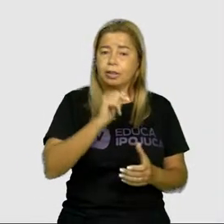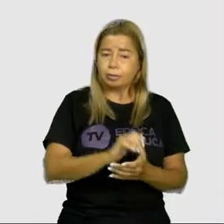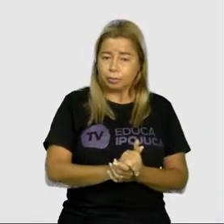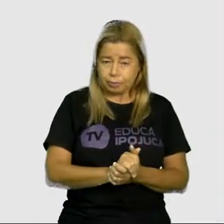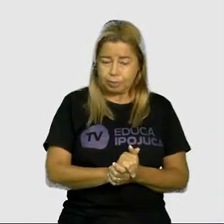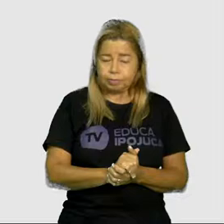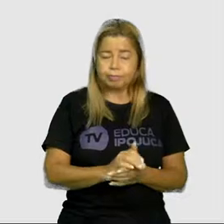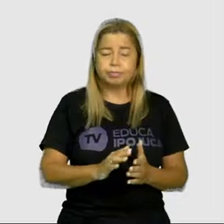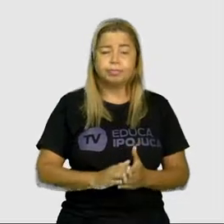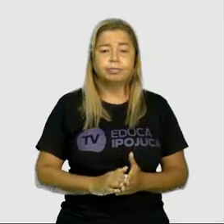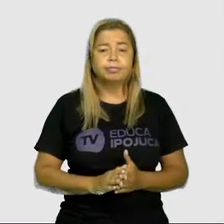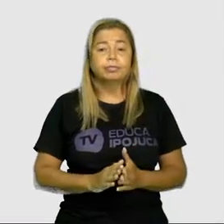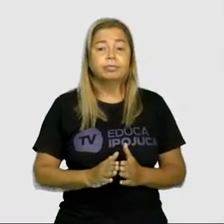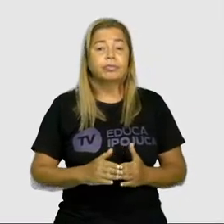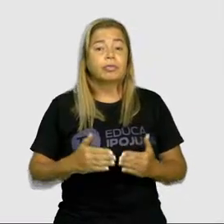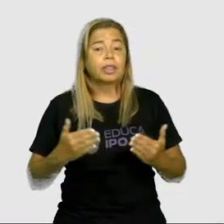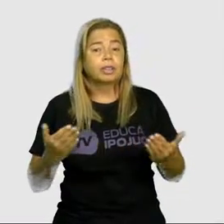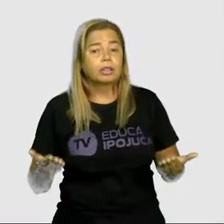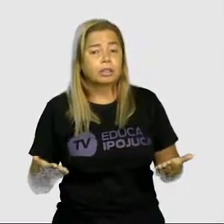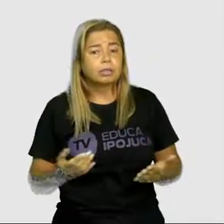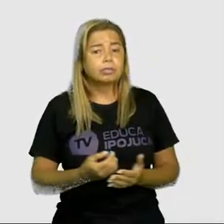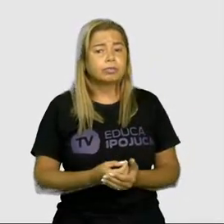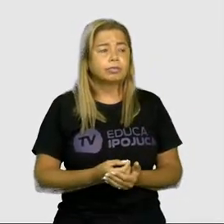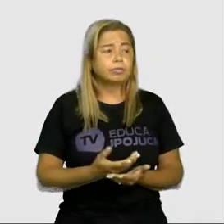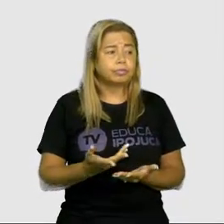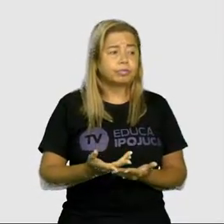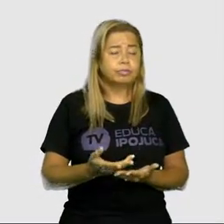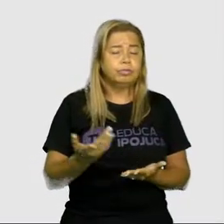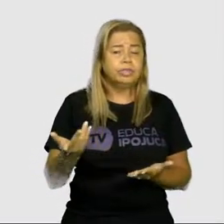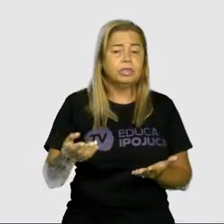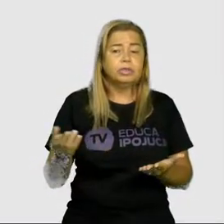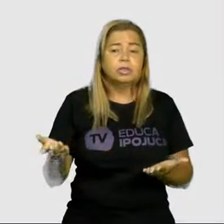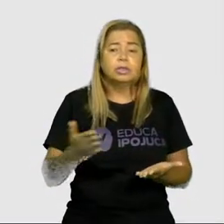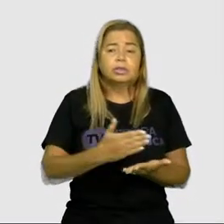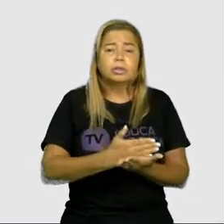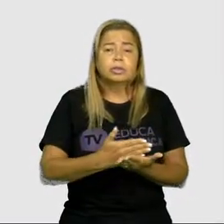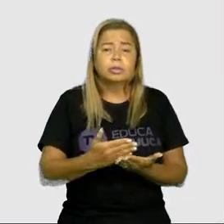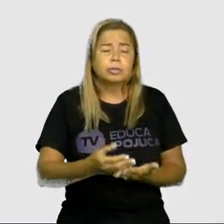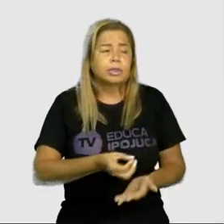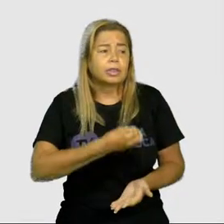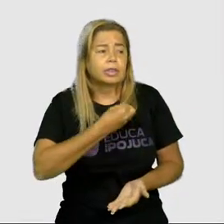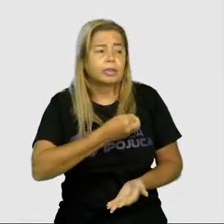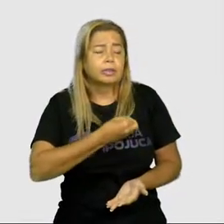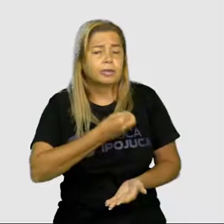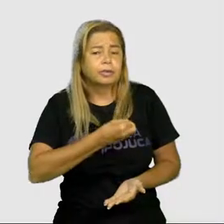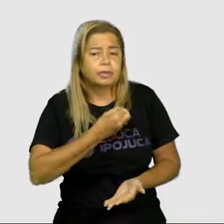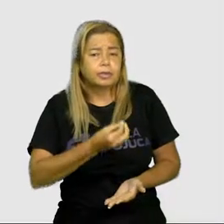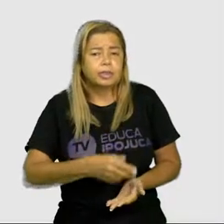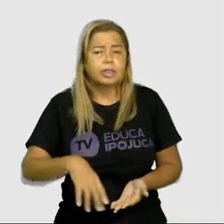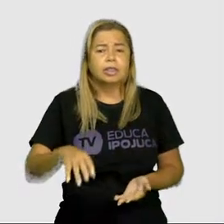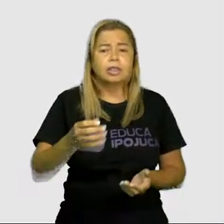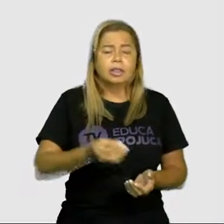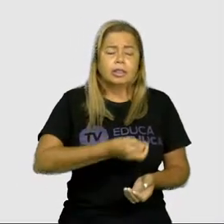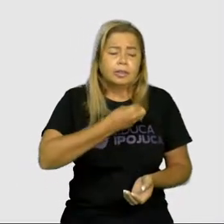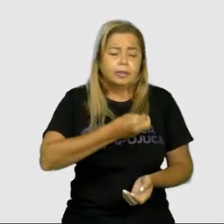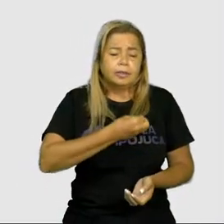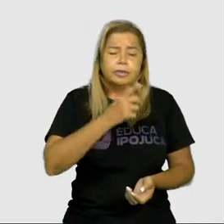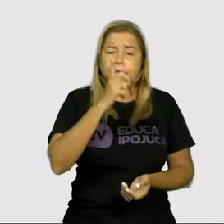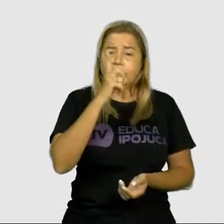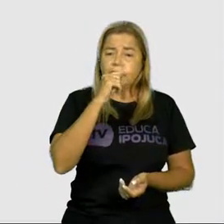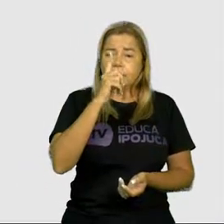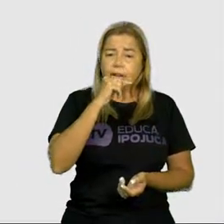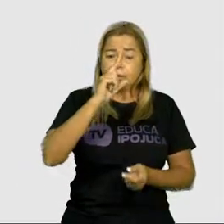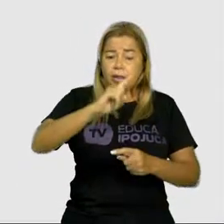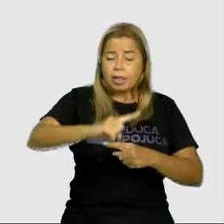aquático, ou seja, no início de sua vida ele é aquático. Depois ele passa a ser terrestre e depois